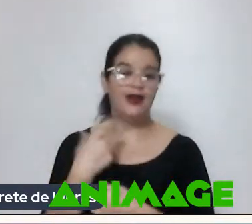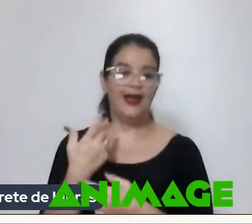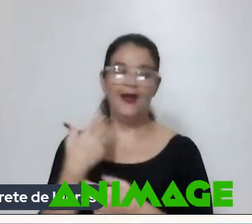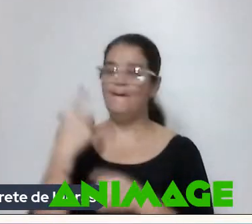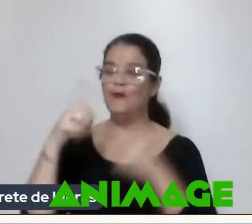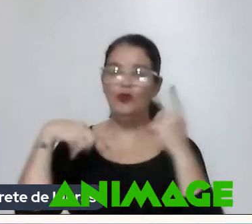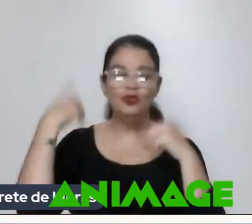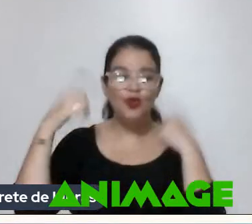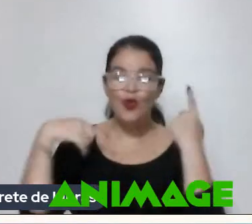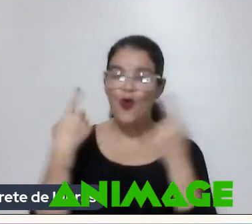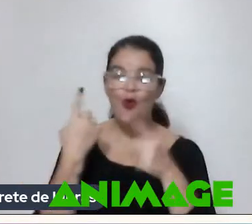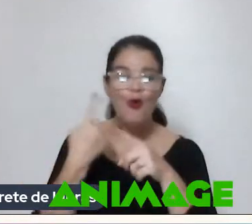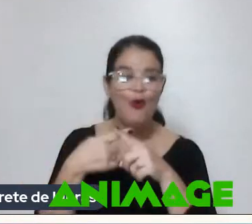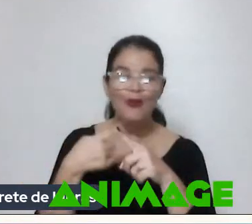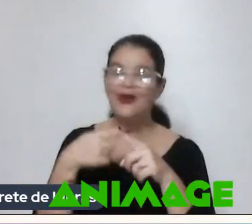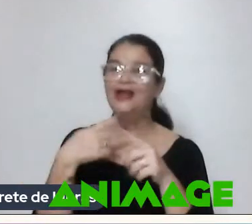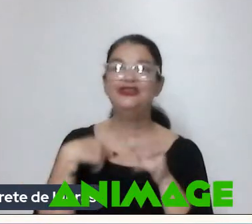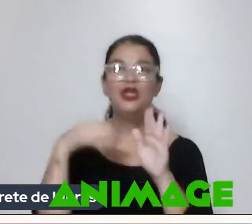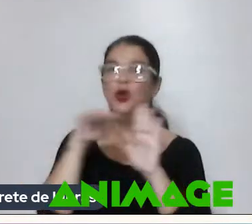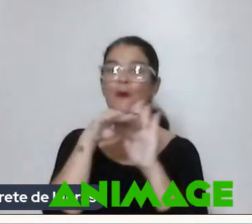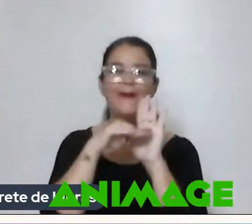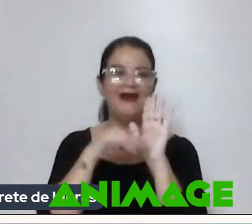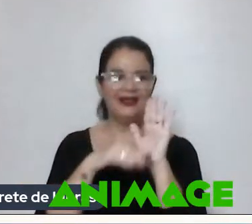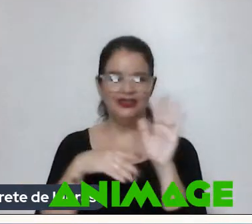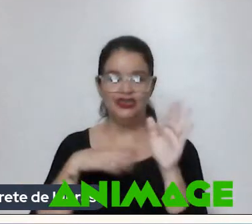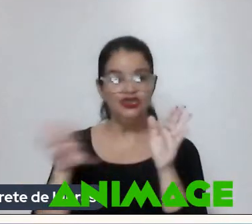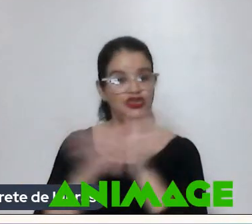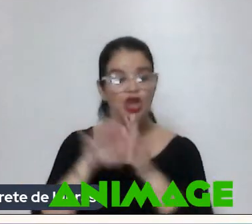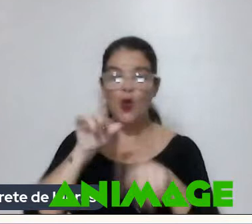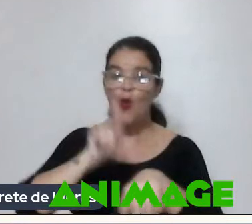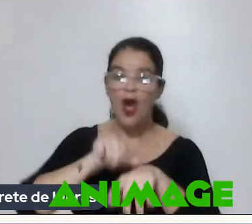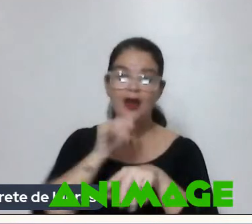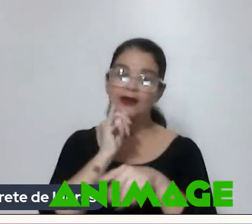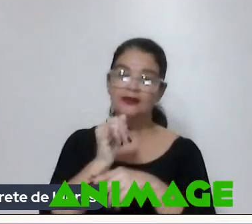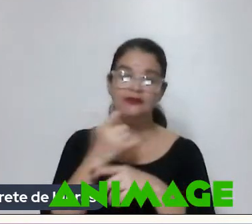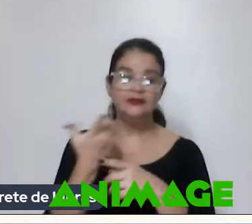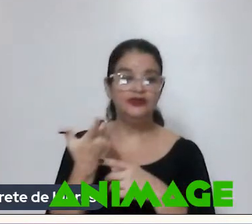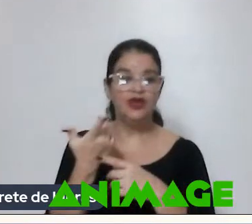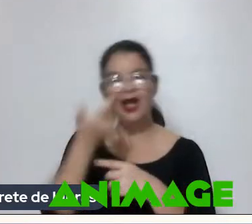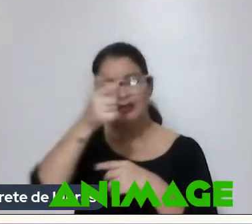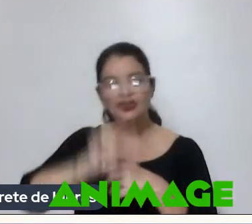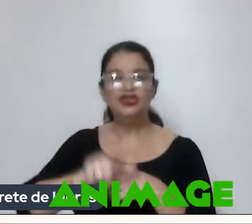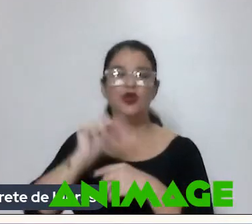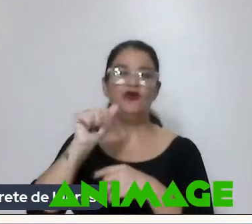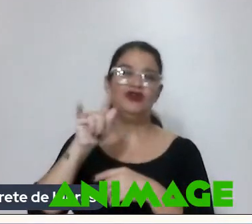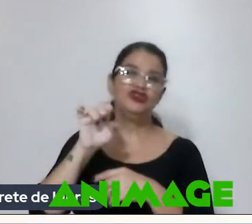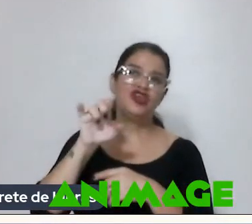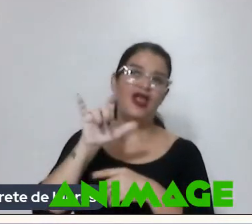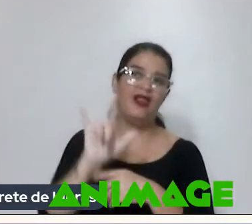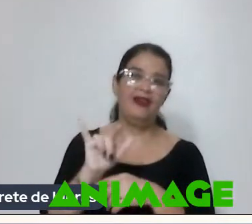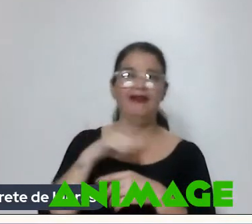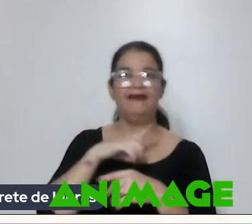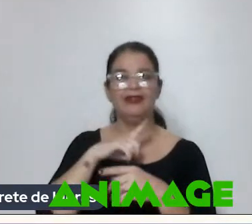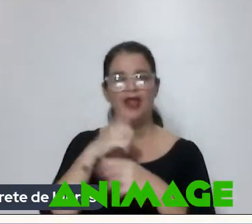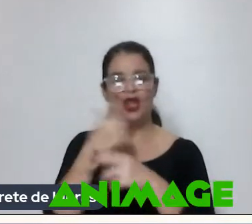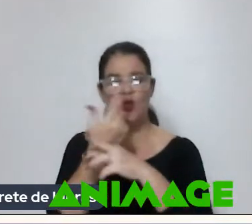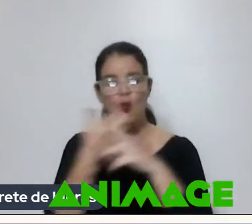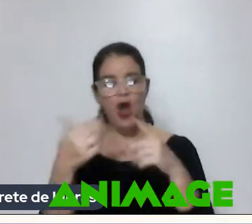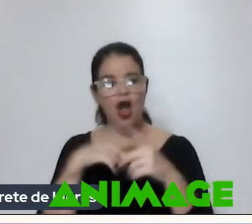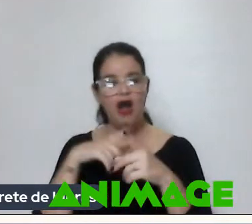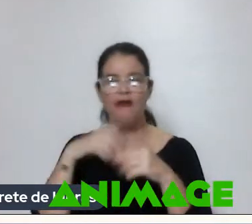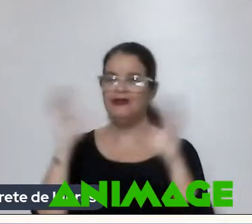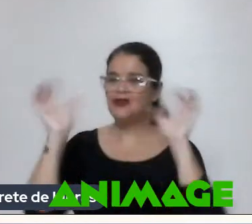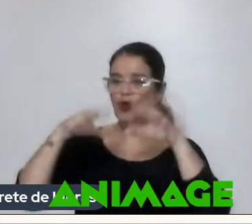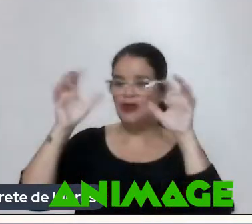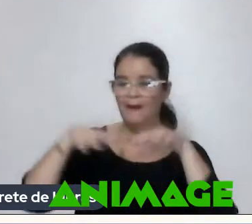louco Porque a gente Não planeja muito isso Chega uma hora Que eu falo Fazer congelir de novo Tem uma coisa O tempestade Meio